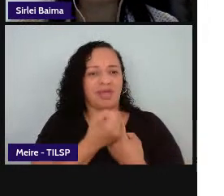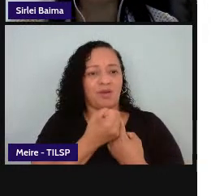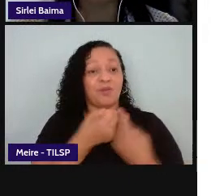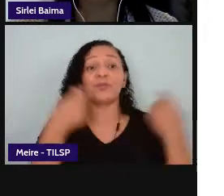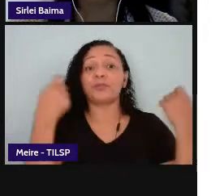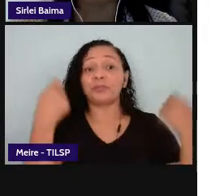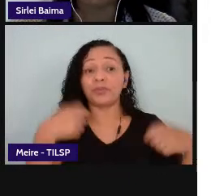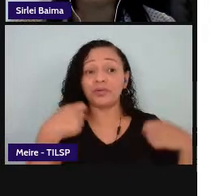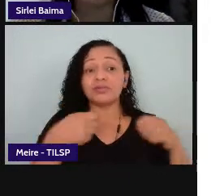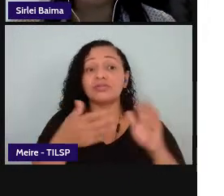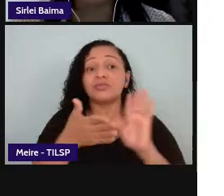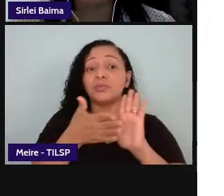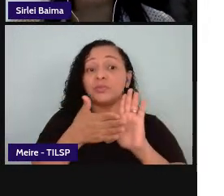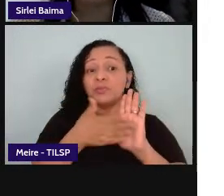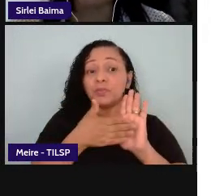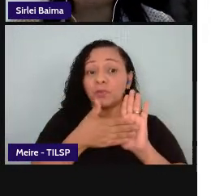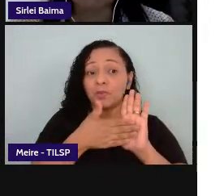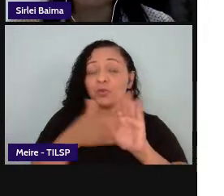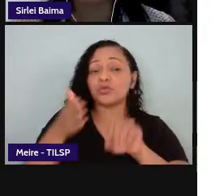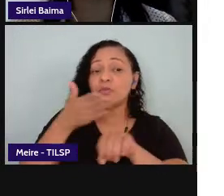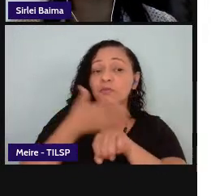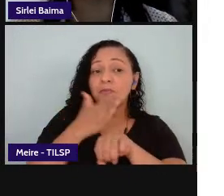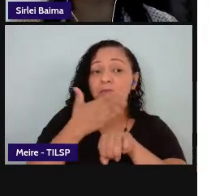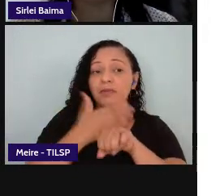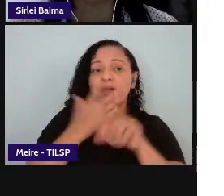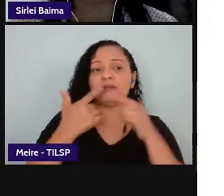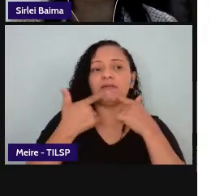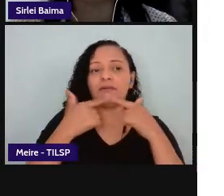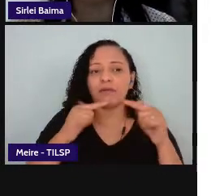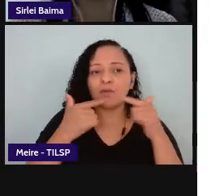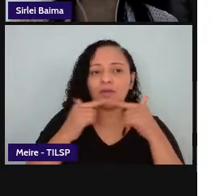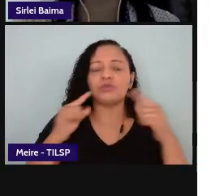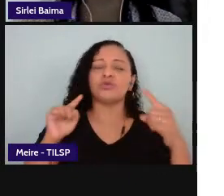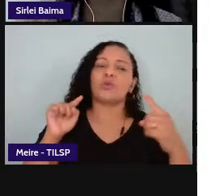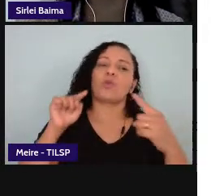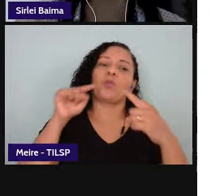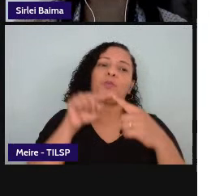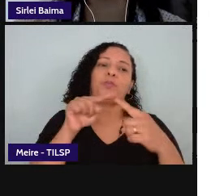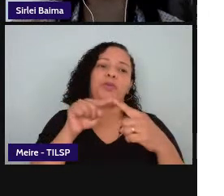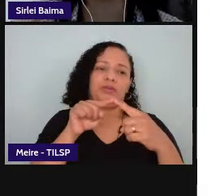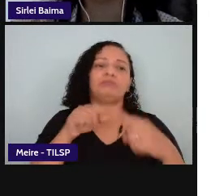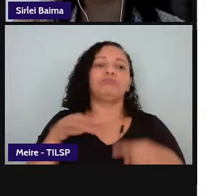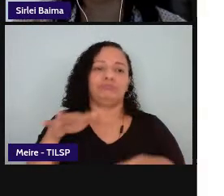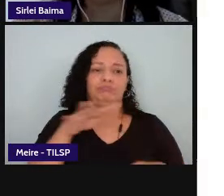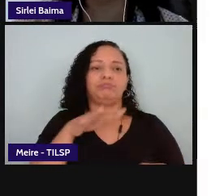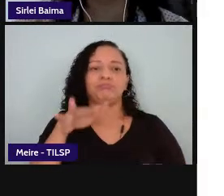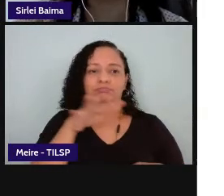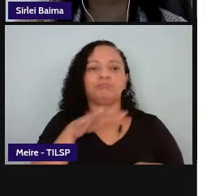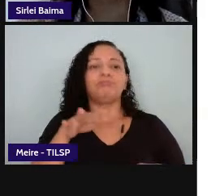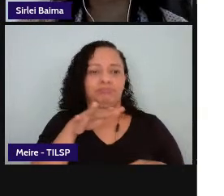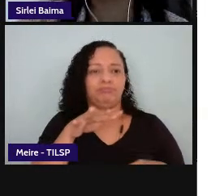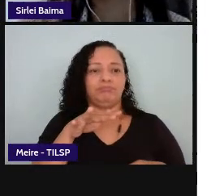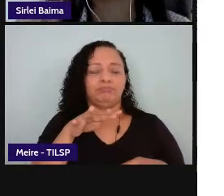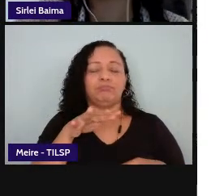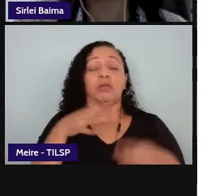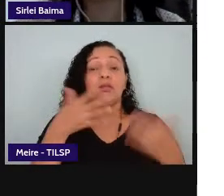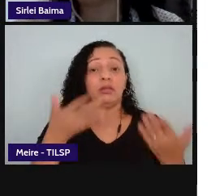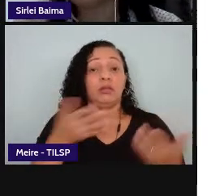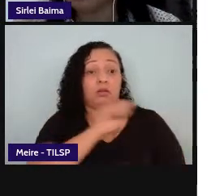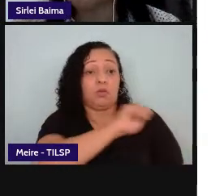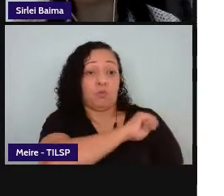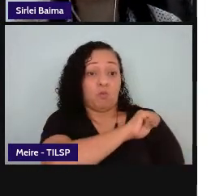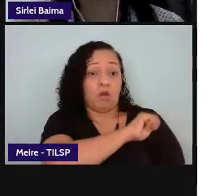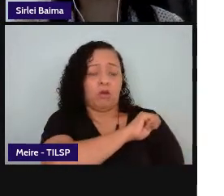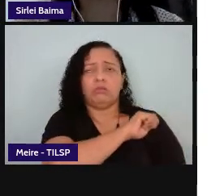práticas de linguagem que contemplem esse campo de atuação para que o estudante no momento que ele possa ou que ele